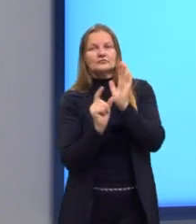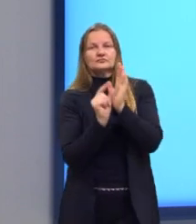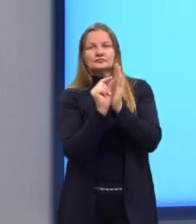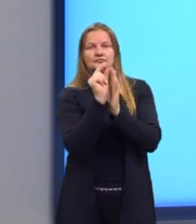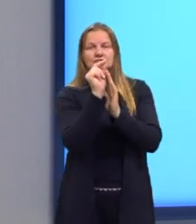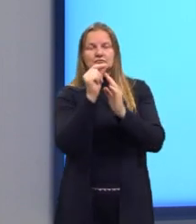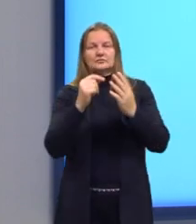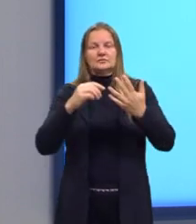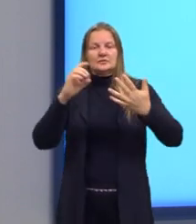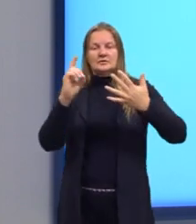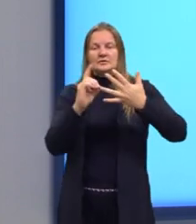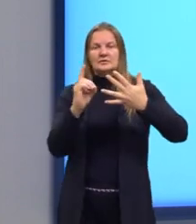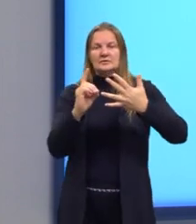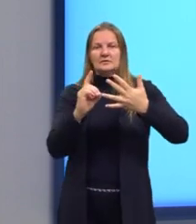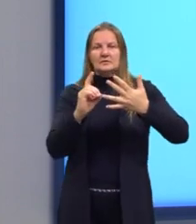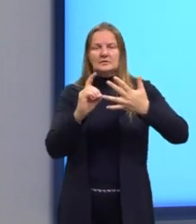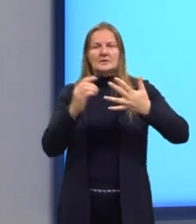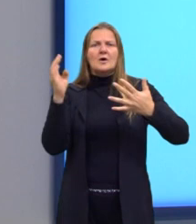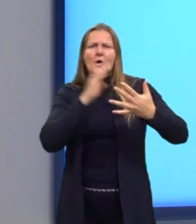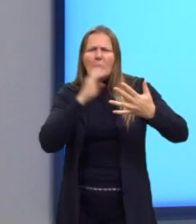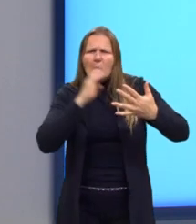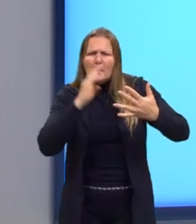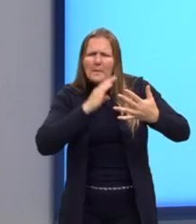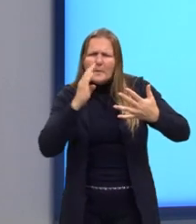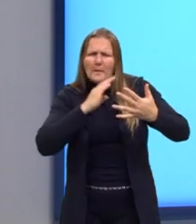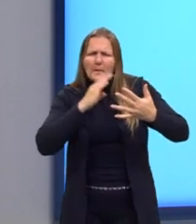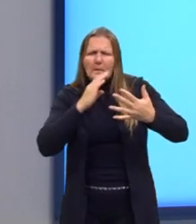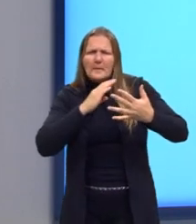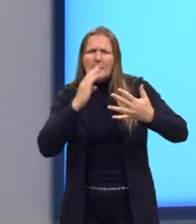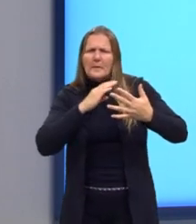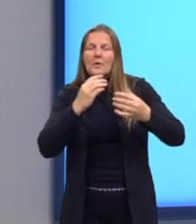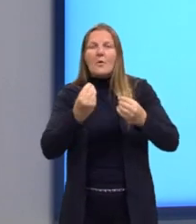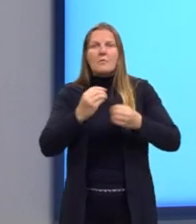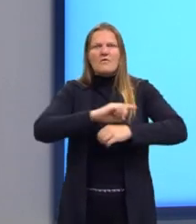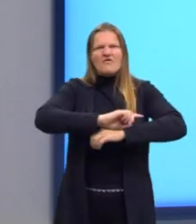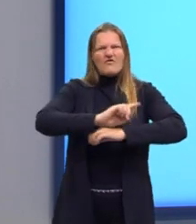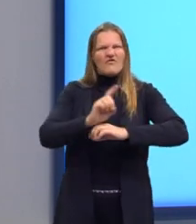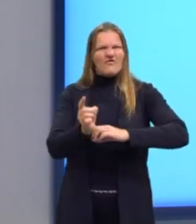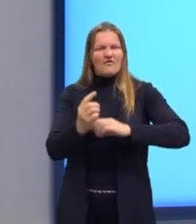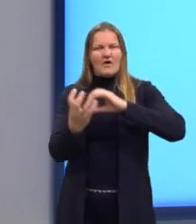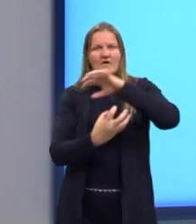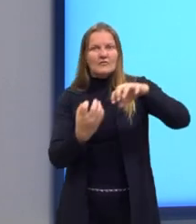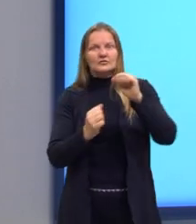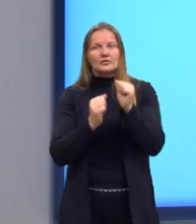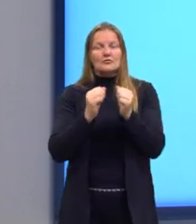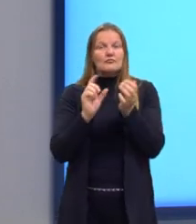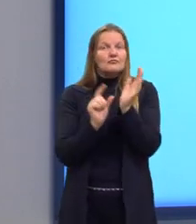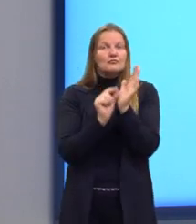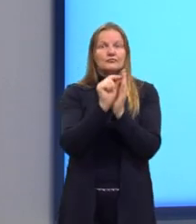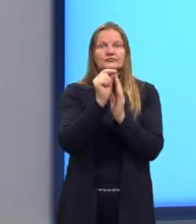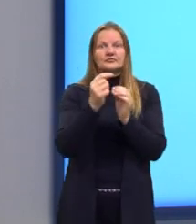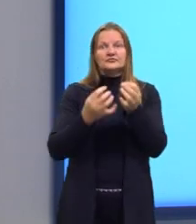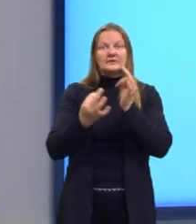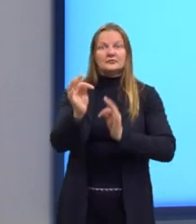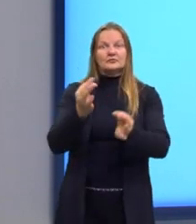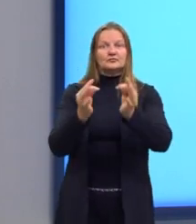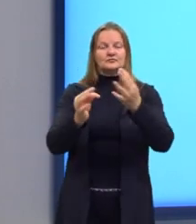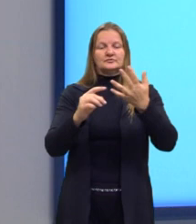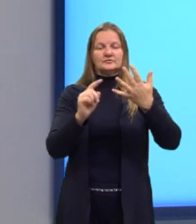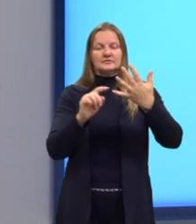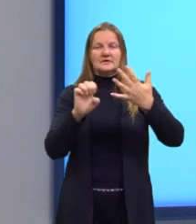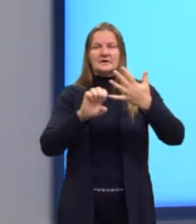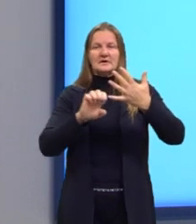Letra D. A urgência e a rapidez da revolução digital. Ou letra E. O